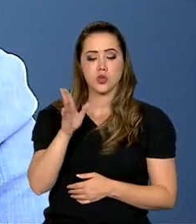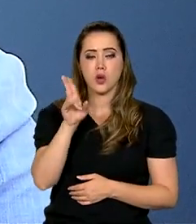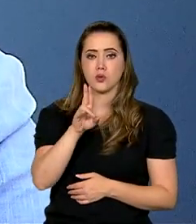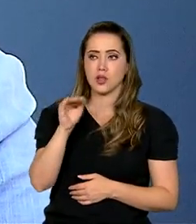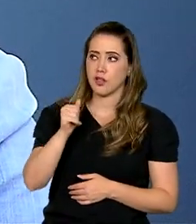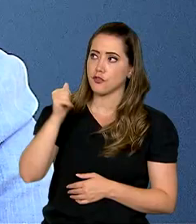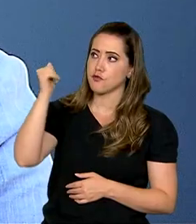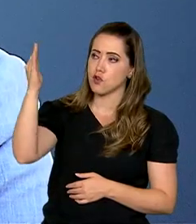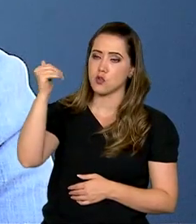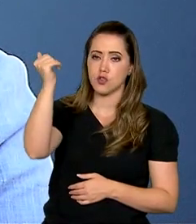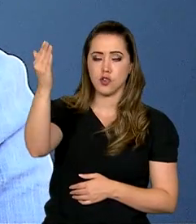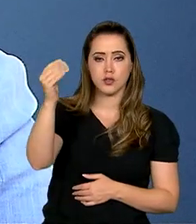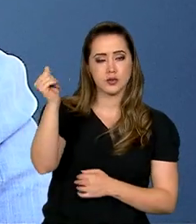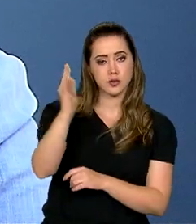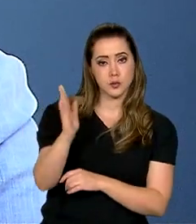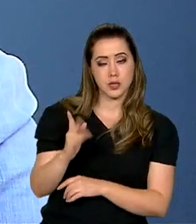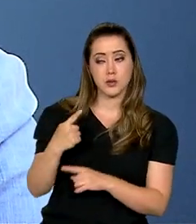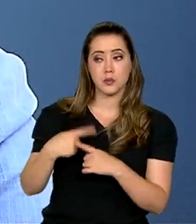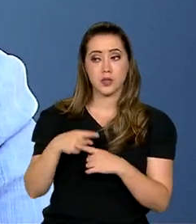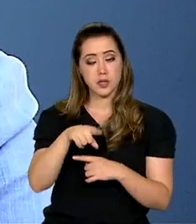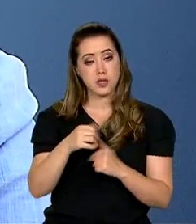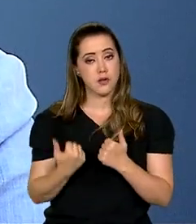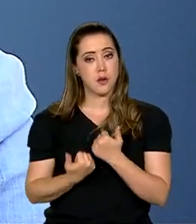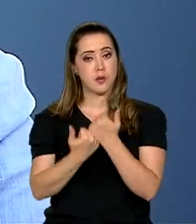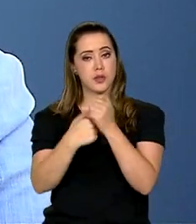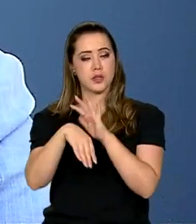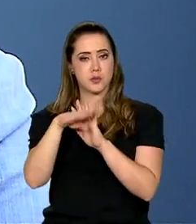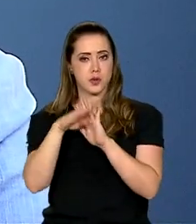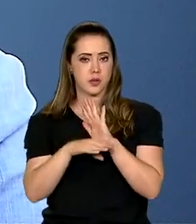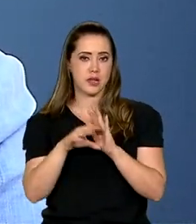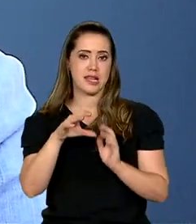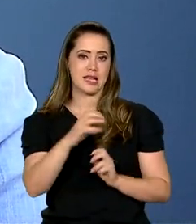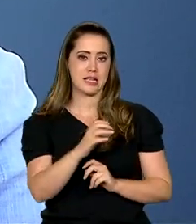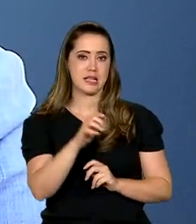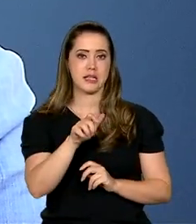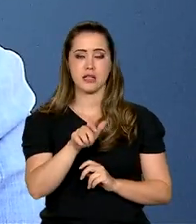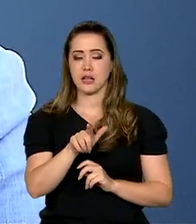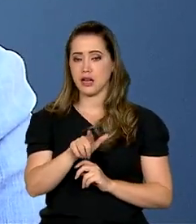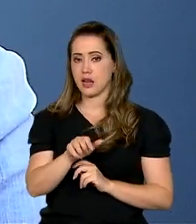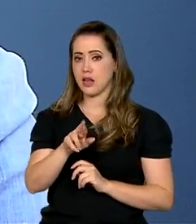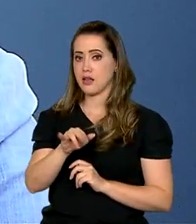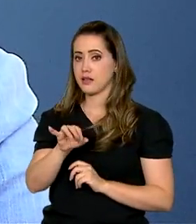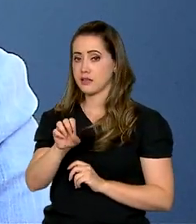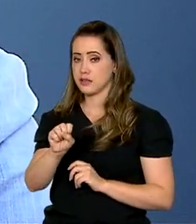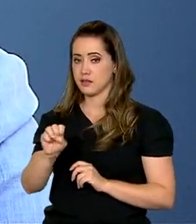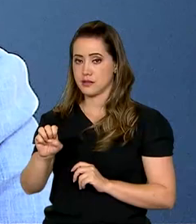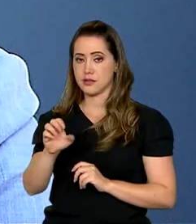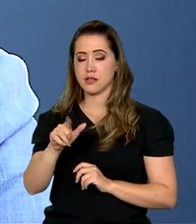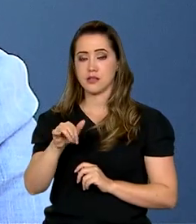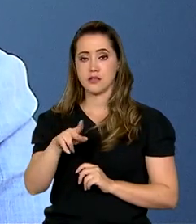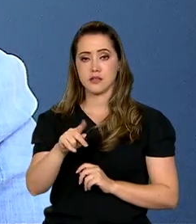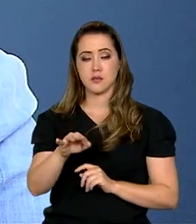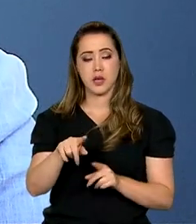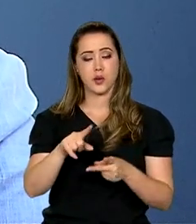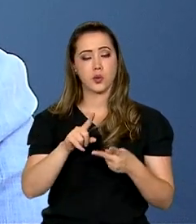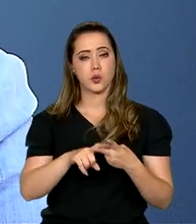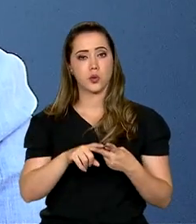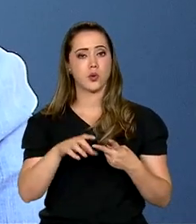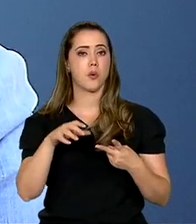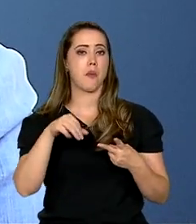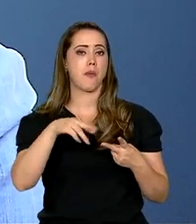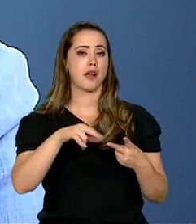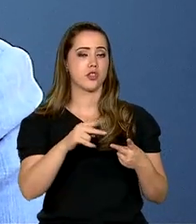graças ao apoio deste programa. Nomes como Clarice Lispector, Machado de Assis, Mário Andrade, Jorge